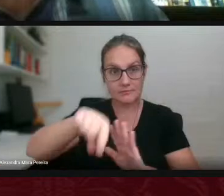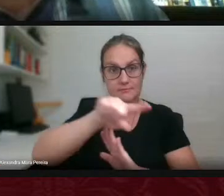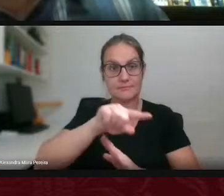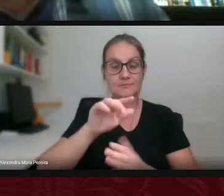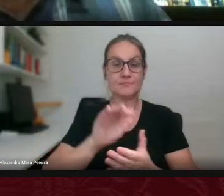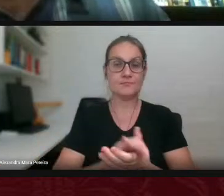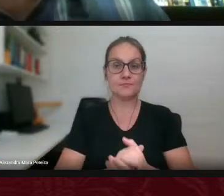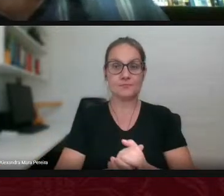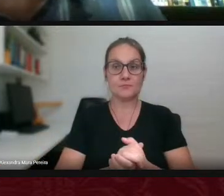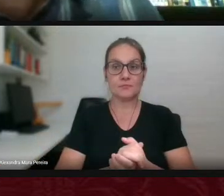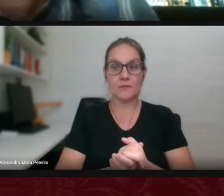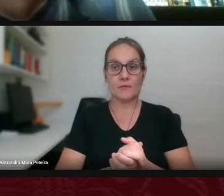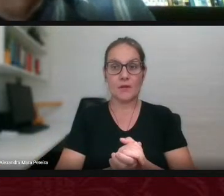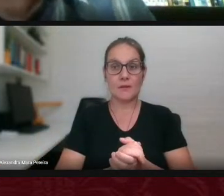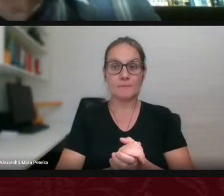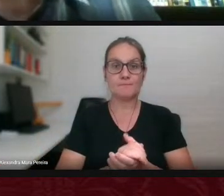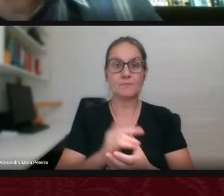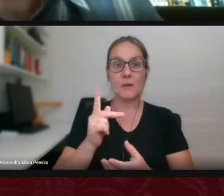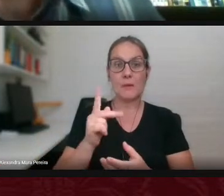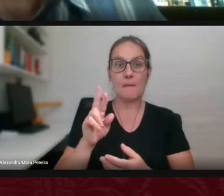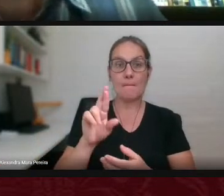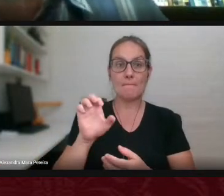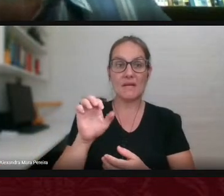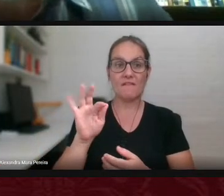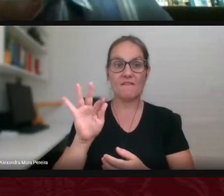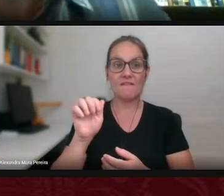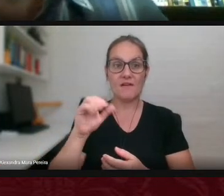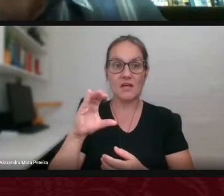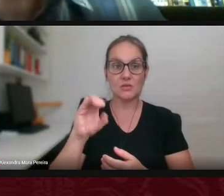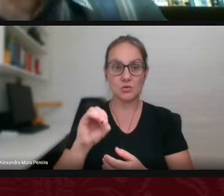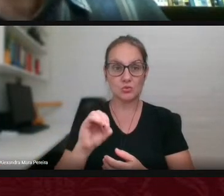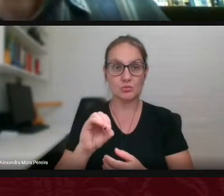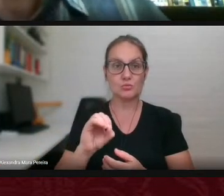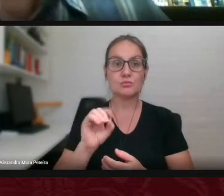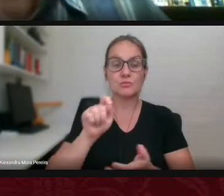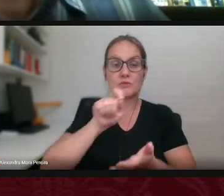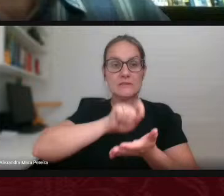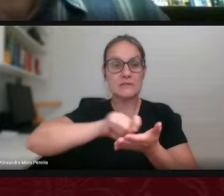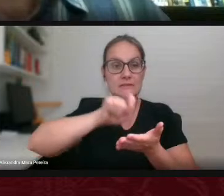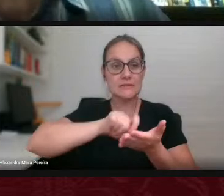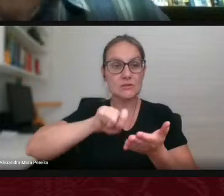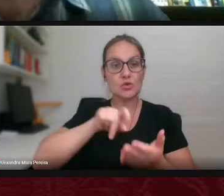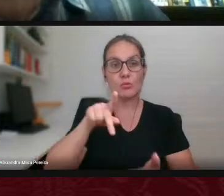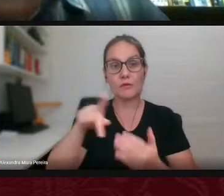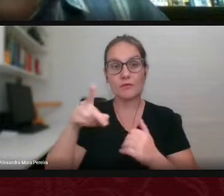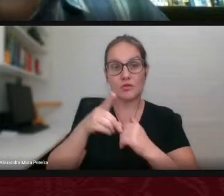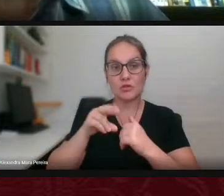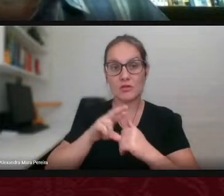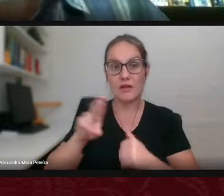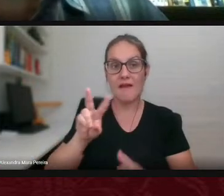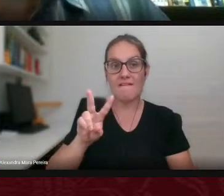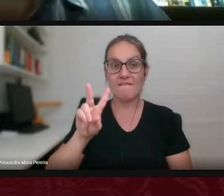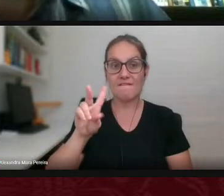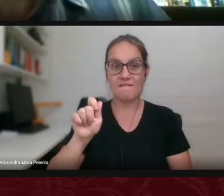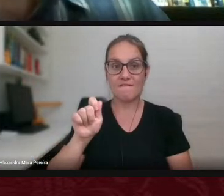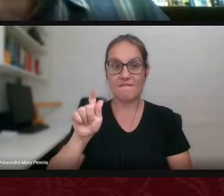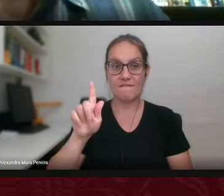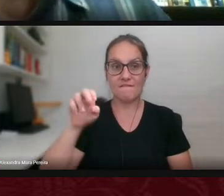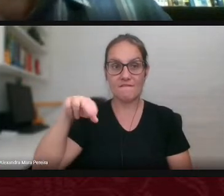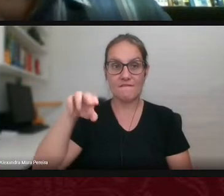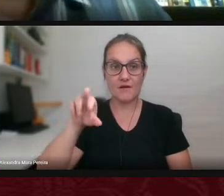Então, vamos lá. O prefácio que foi feito, escrito pelo professor doutor Wagner Moreira, né?